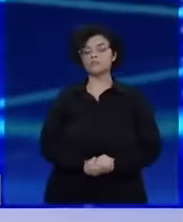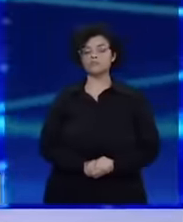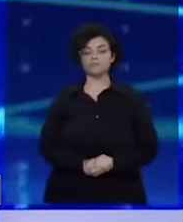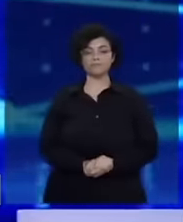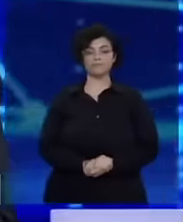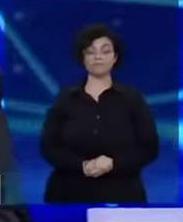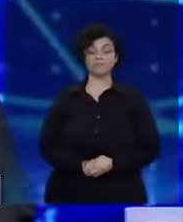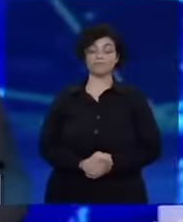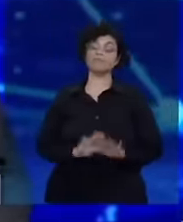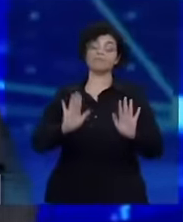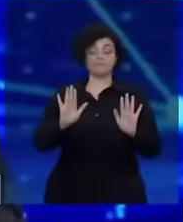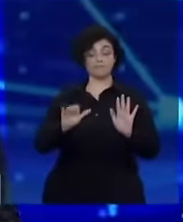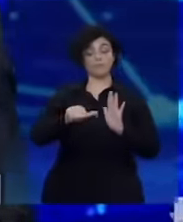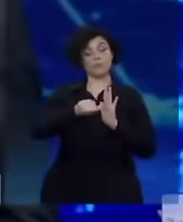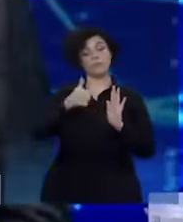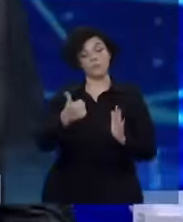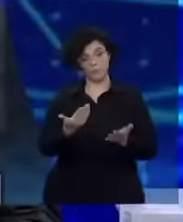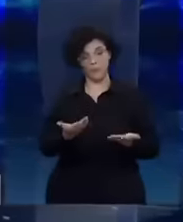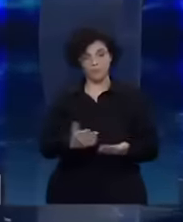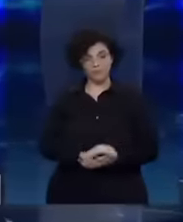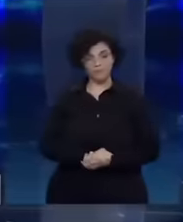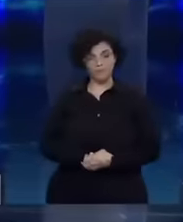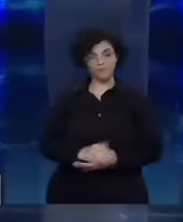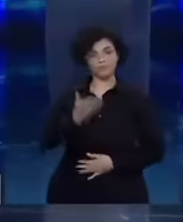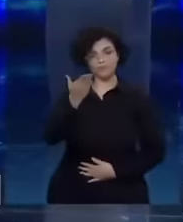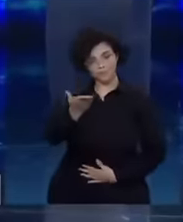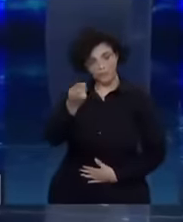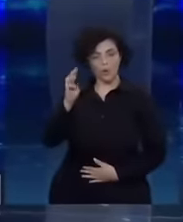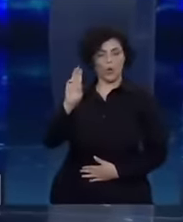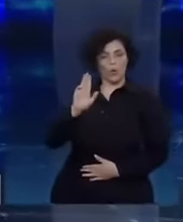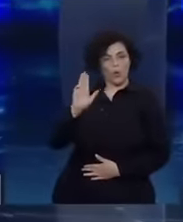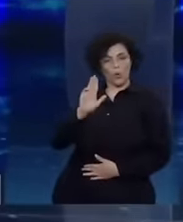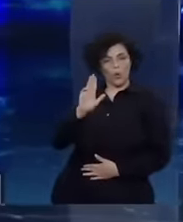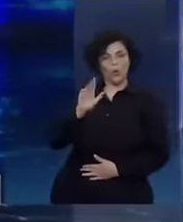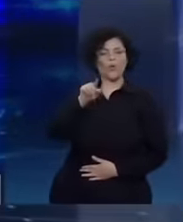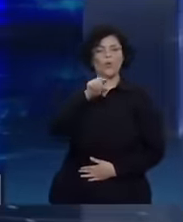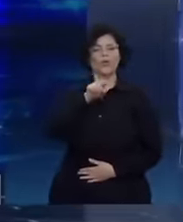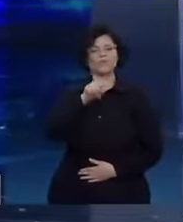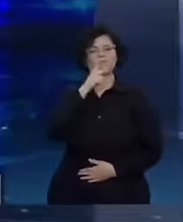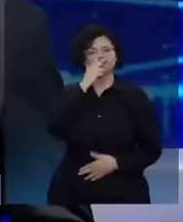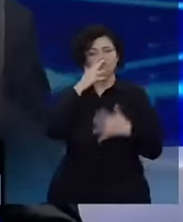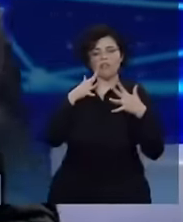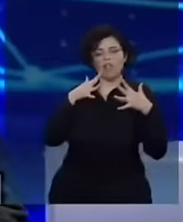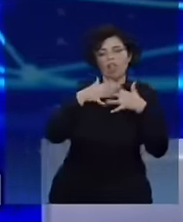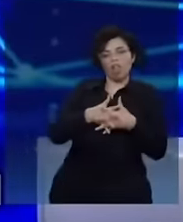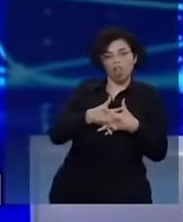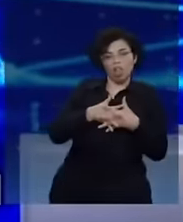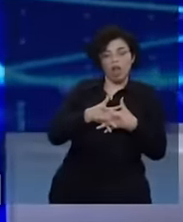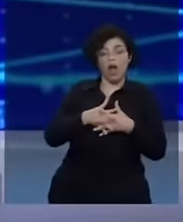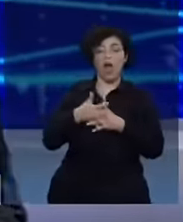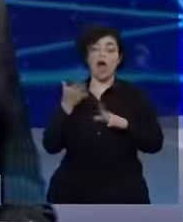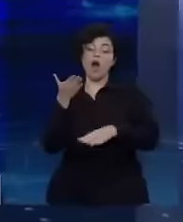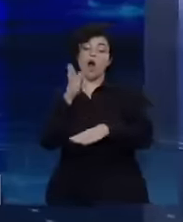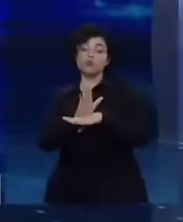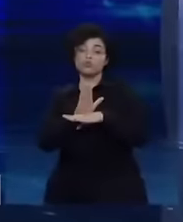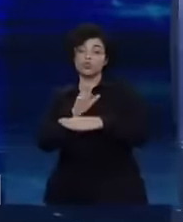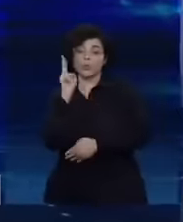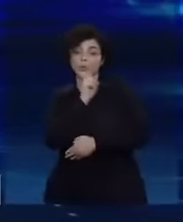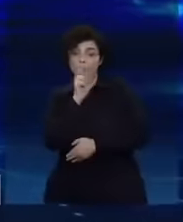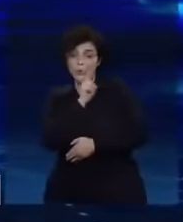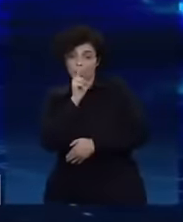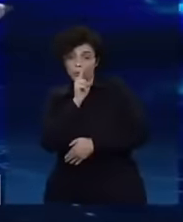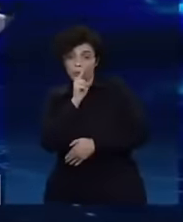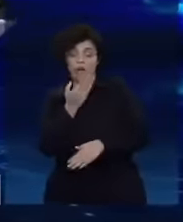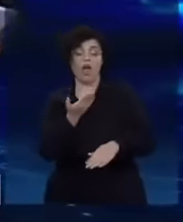Primeiramente, o senhor Lula confunde auxílio emergencial com